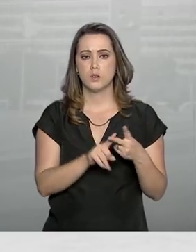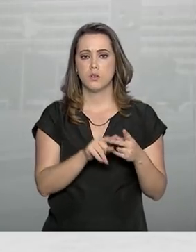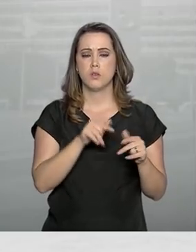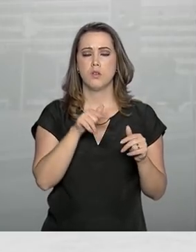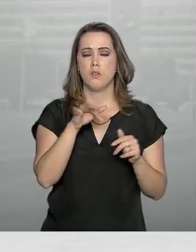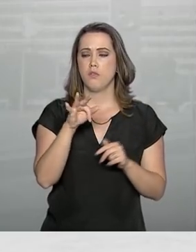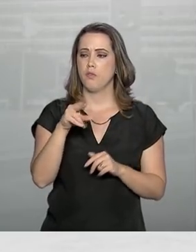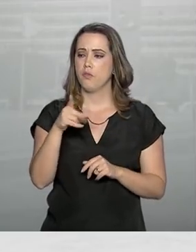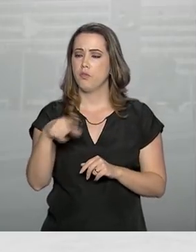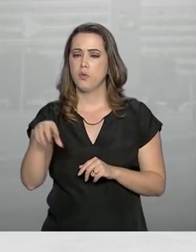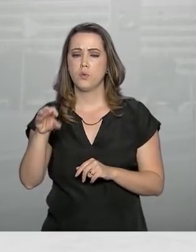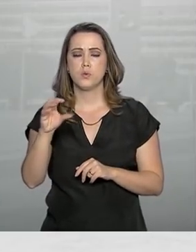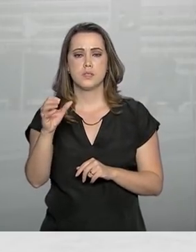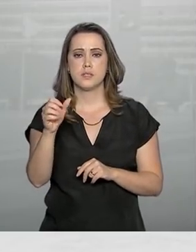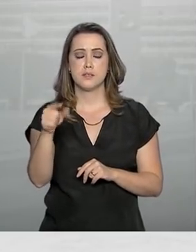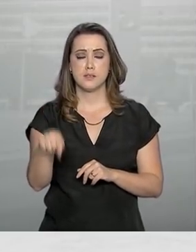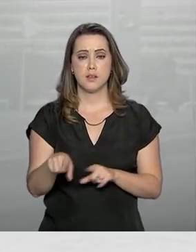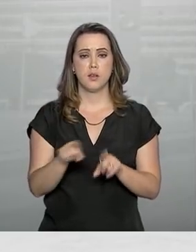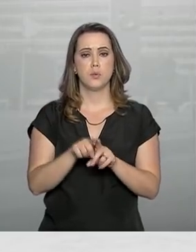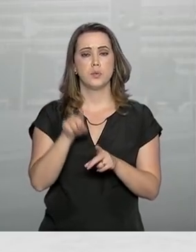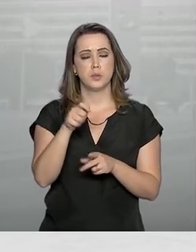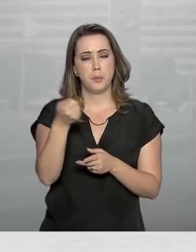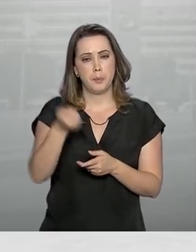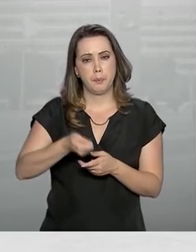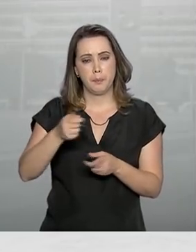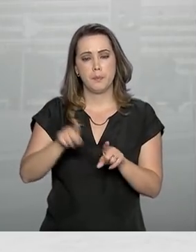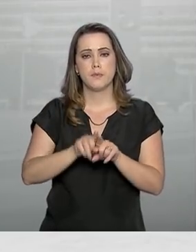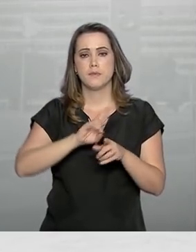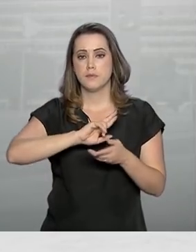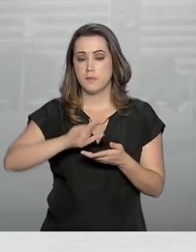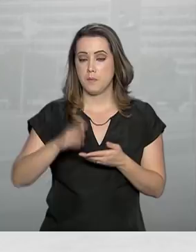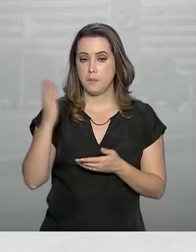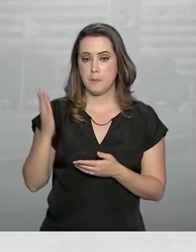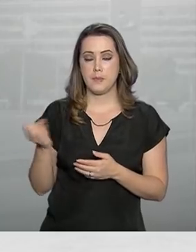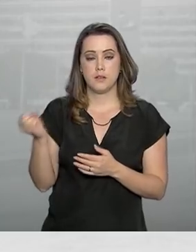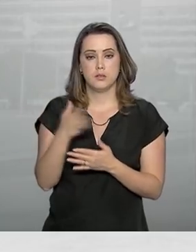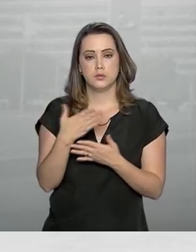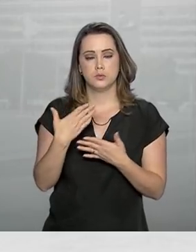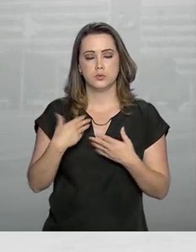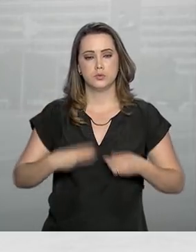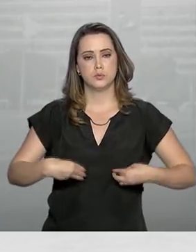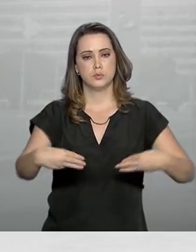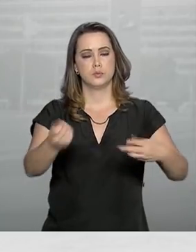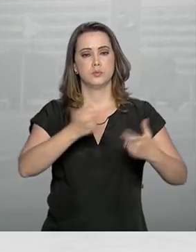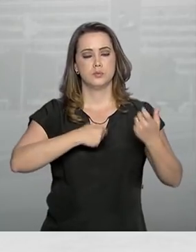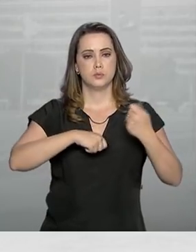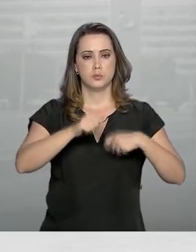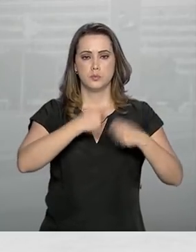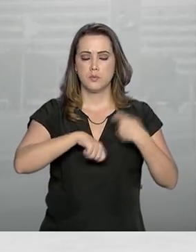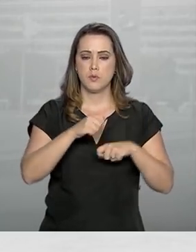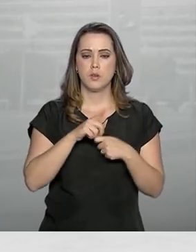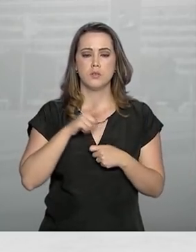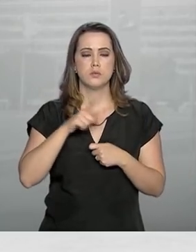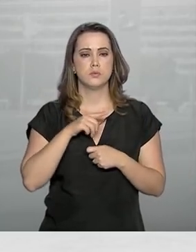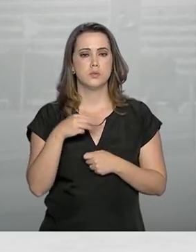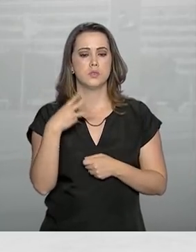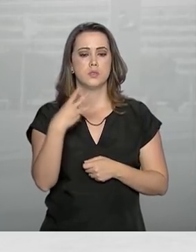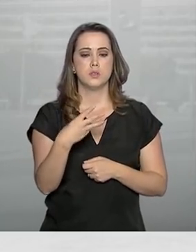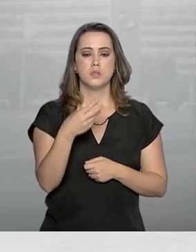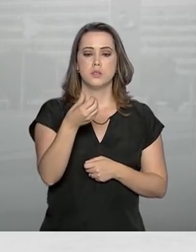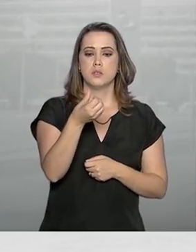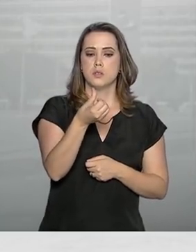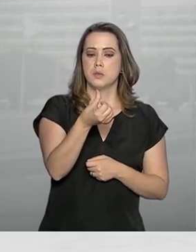funções comissionadas e funções gratificadas. A nova estrutura do Ministério da Economia conta com 3